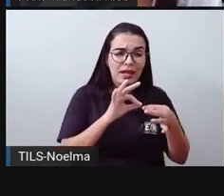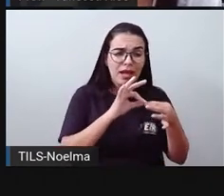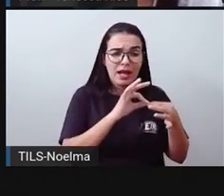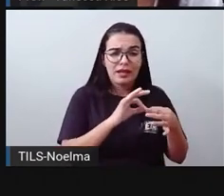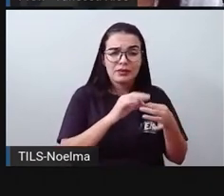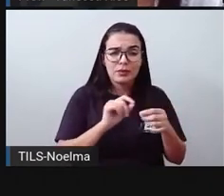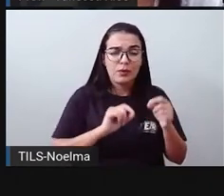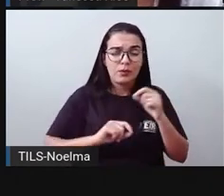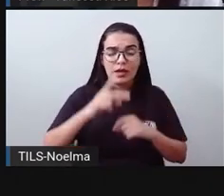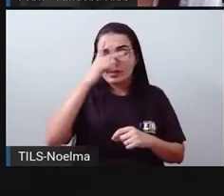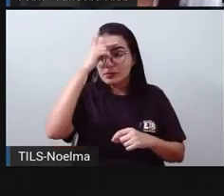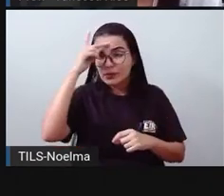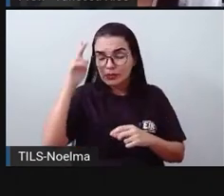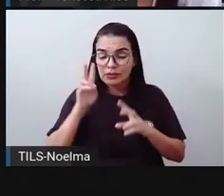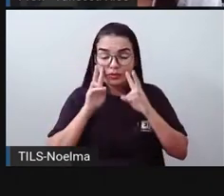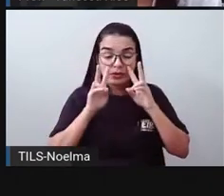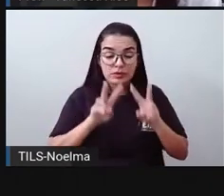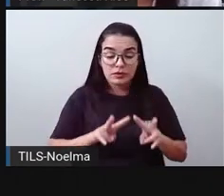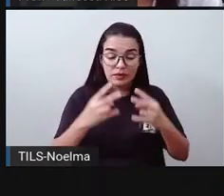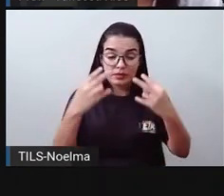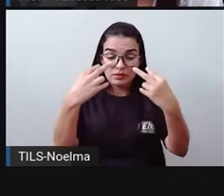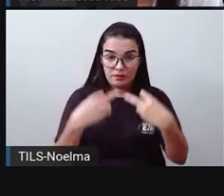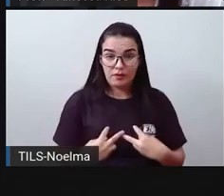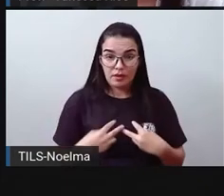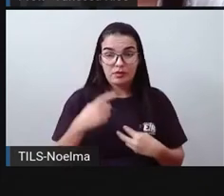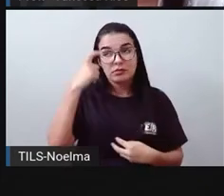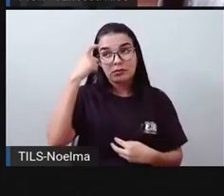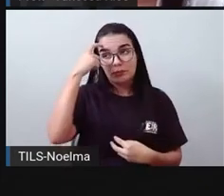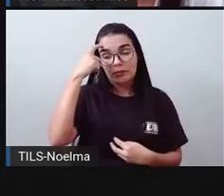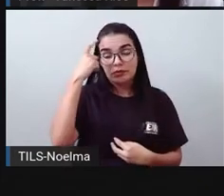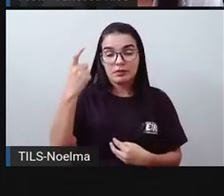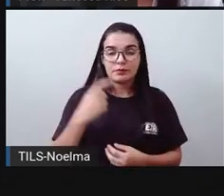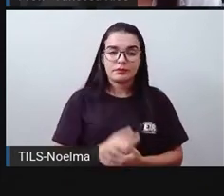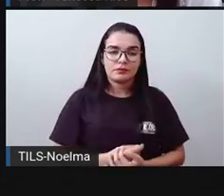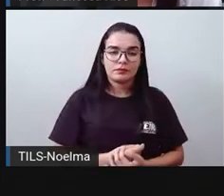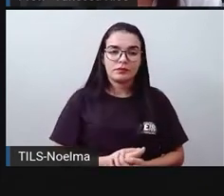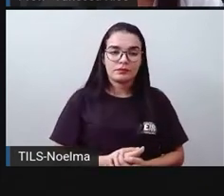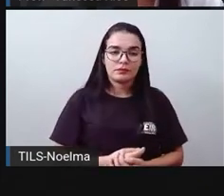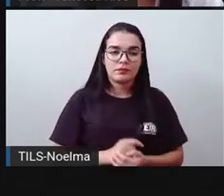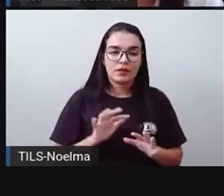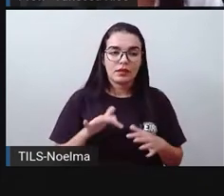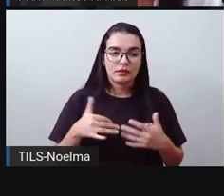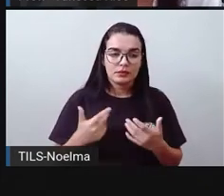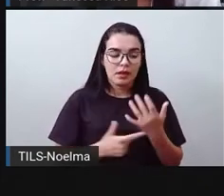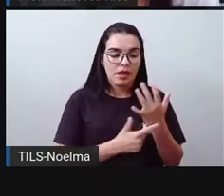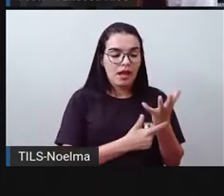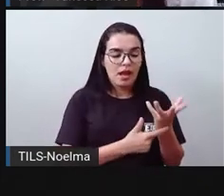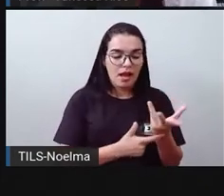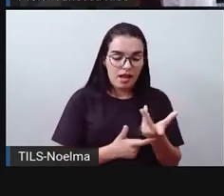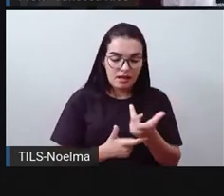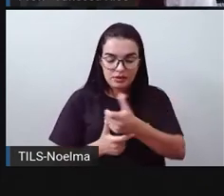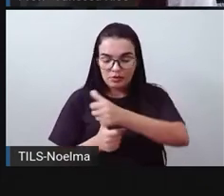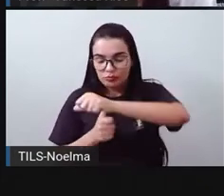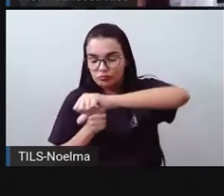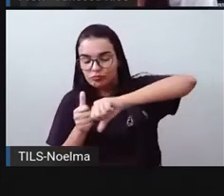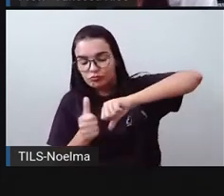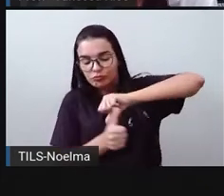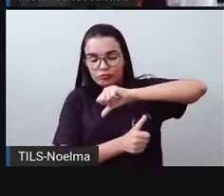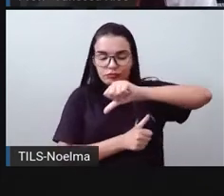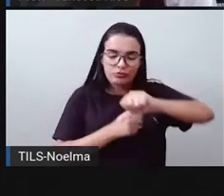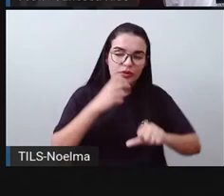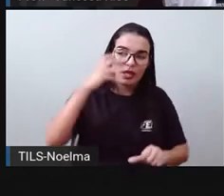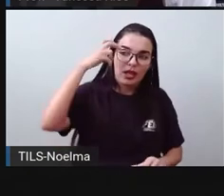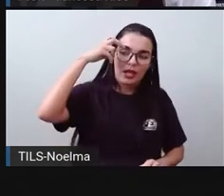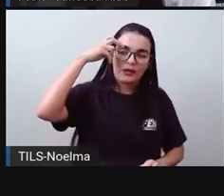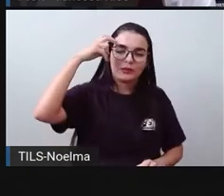e como esse povo se enxerga e se pensa. Então, a arte, ela traduz a cultura, né? De